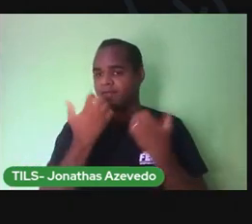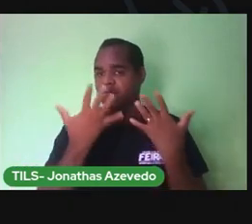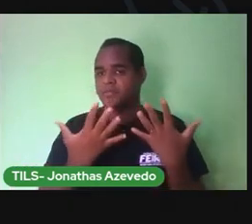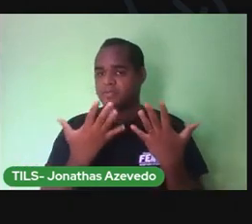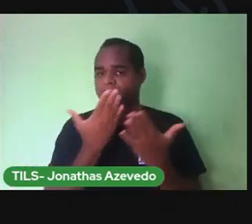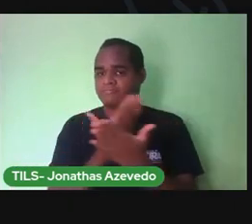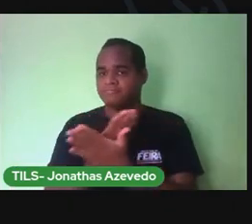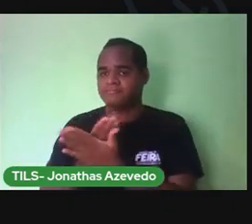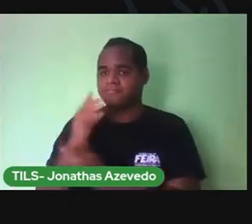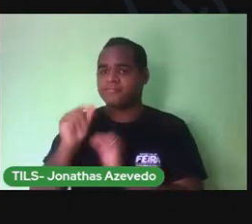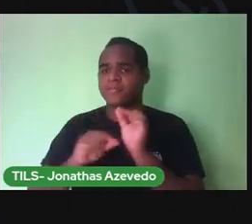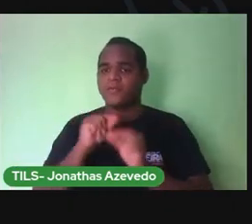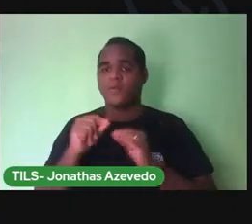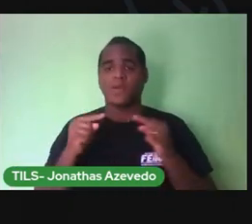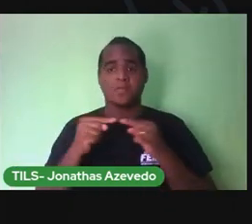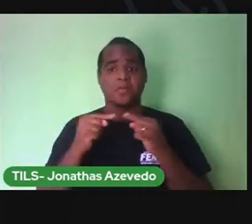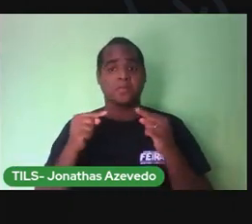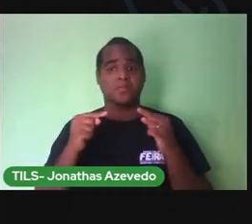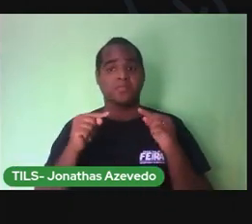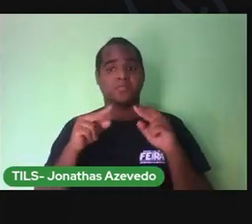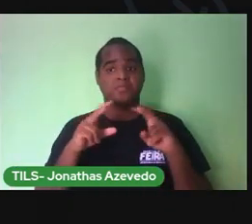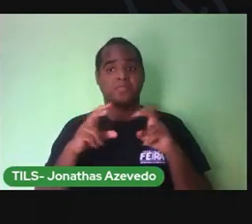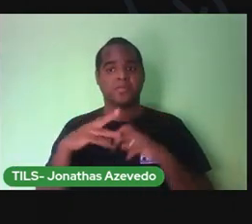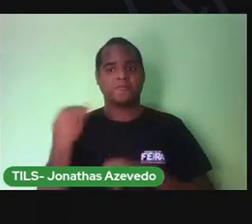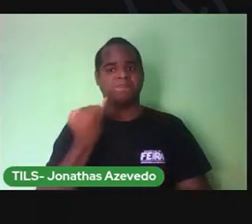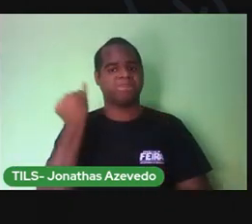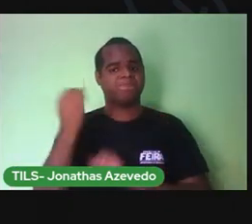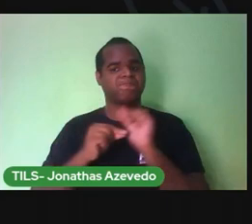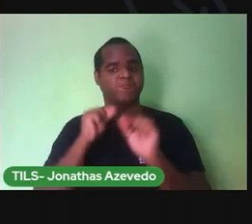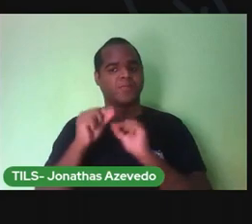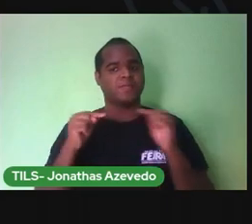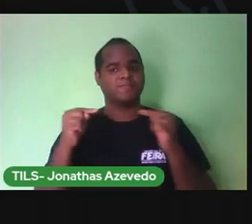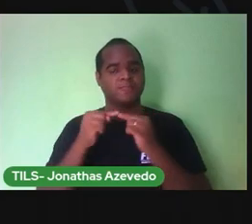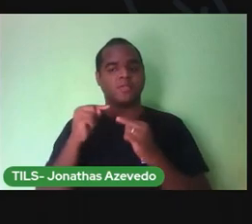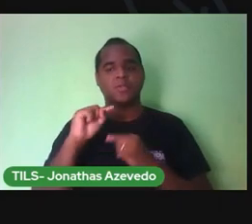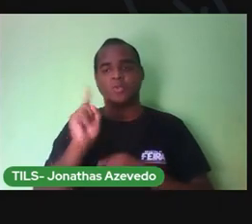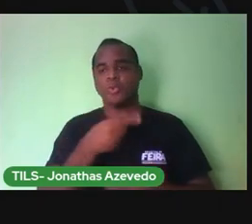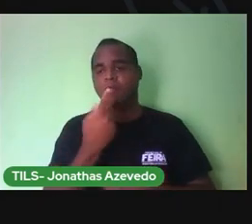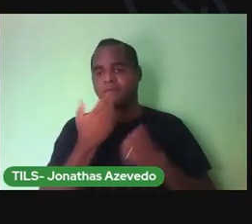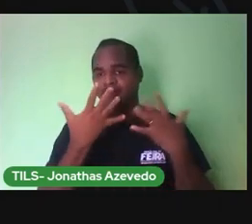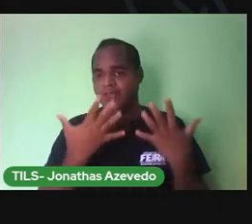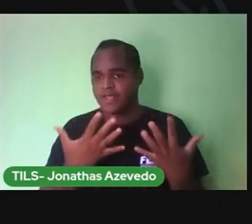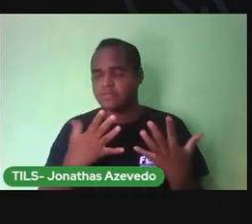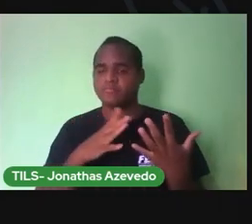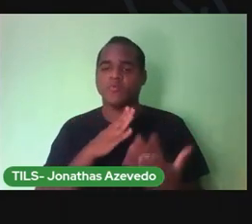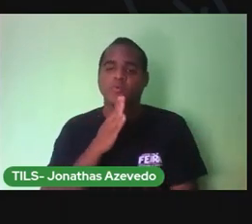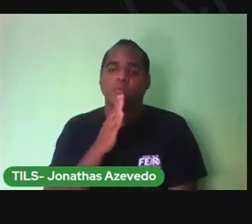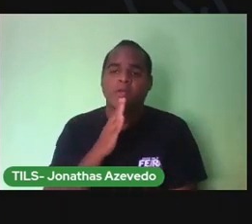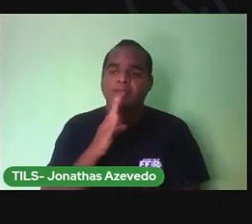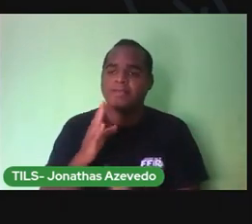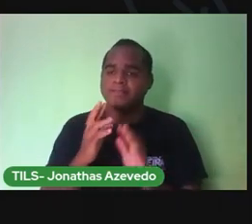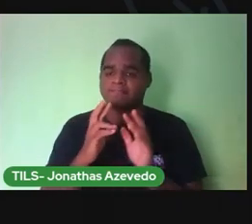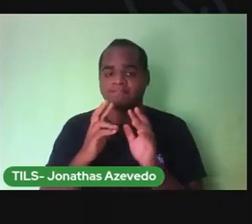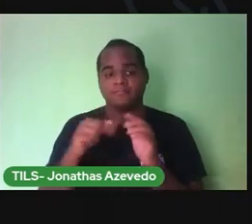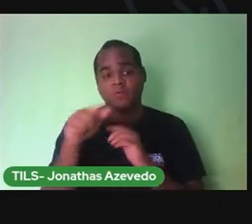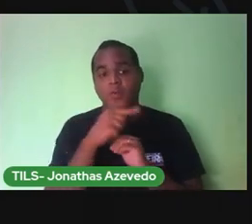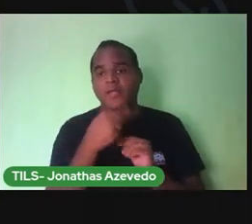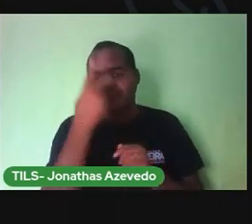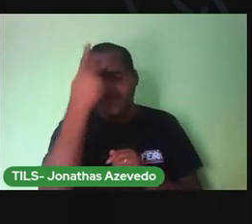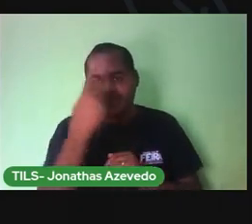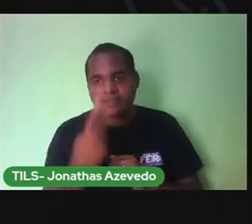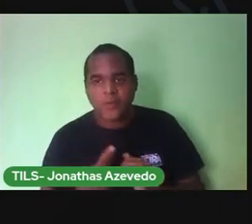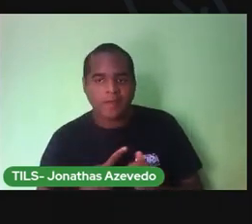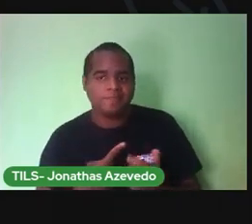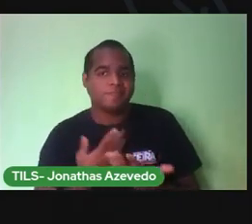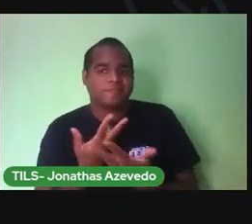coisa muito importante. Nós temos algo para conhecer a respeito de nós e nós vamos